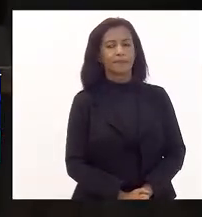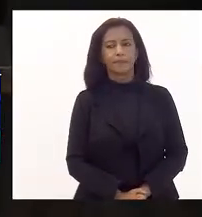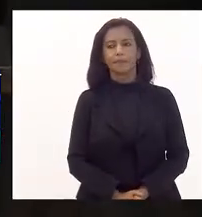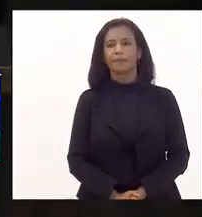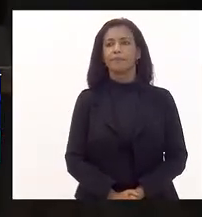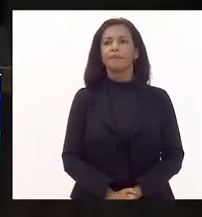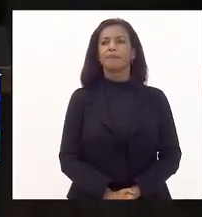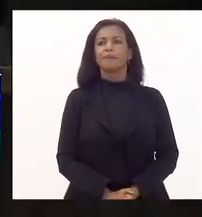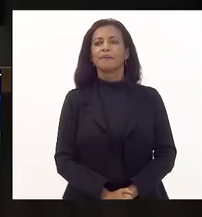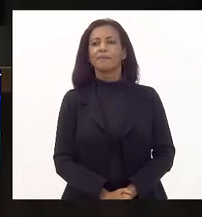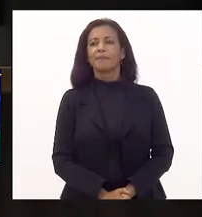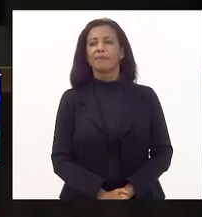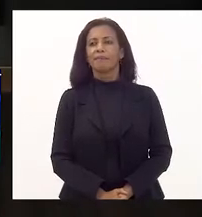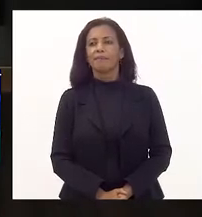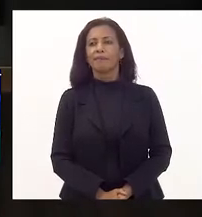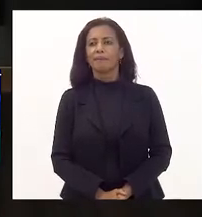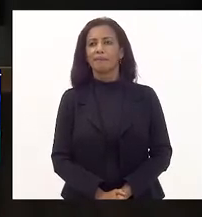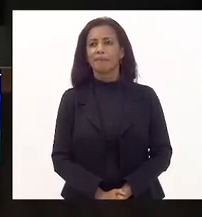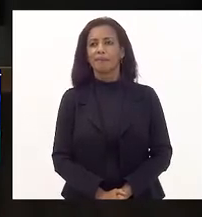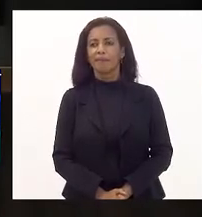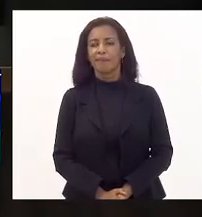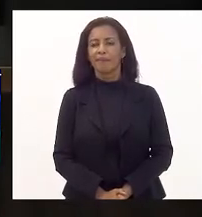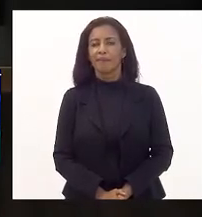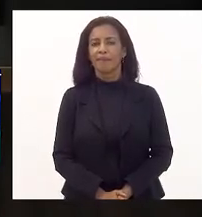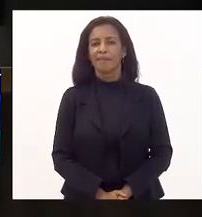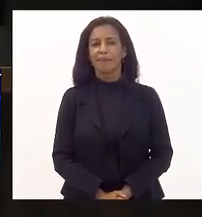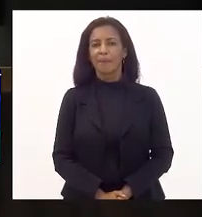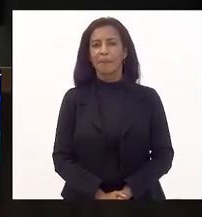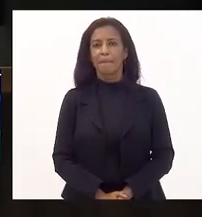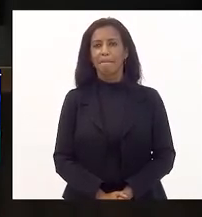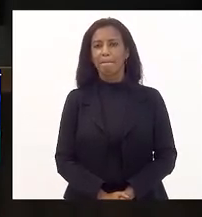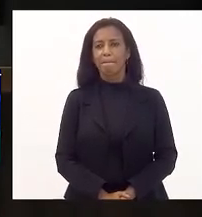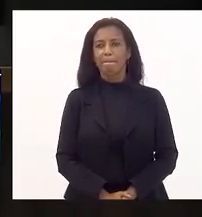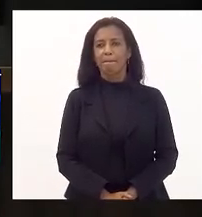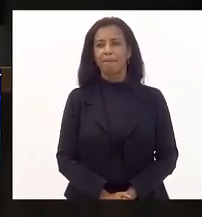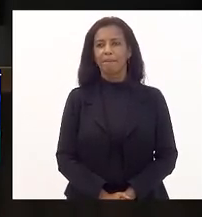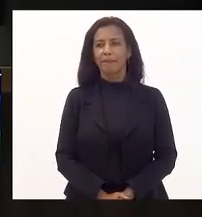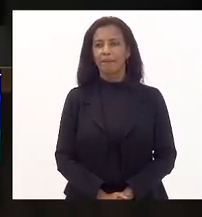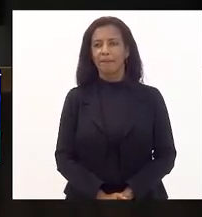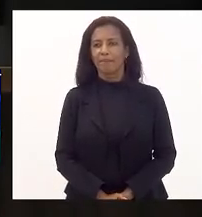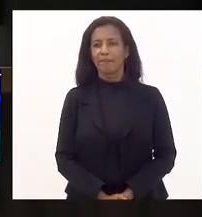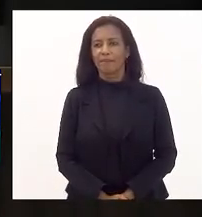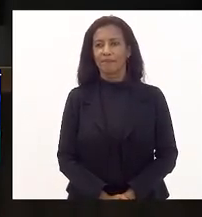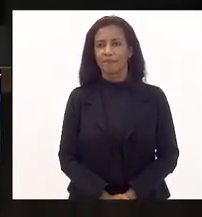Lá na Quinta Nobre. Olha lá o nosso...